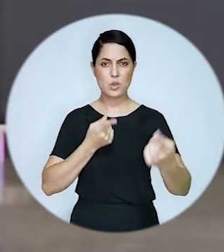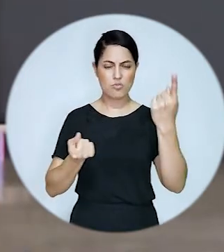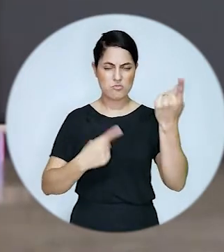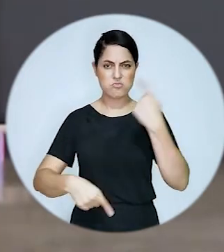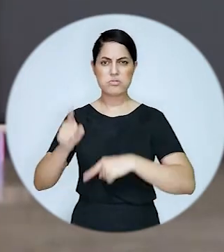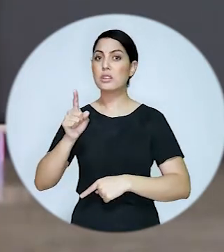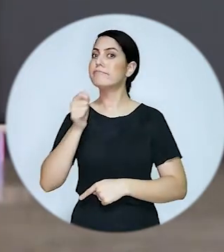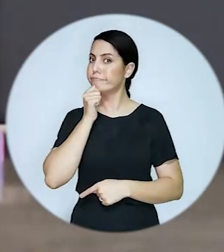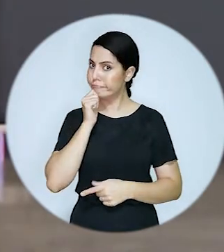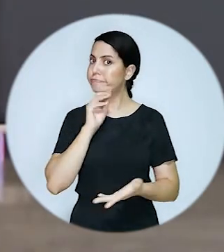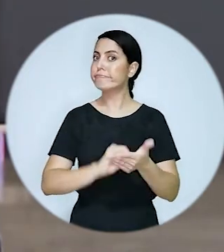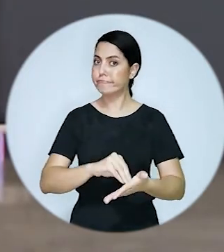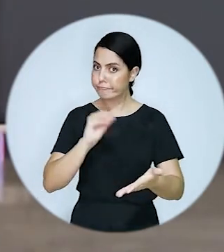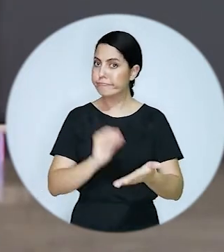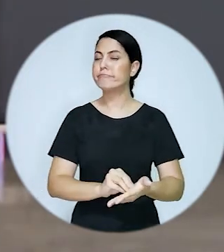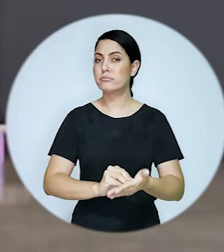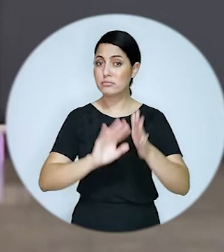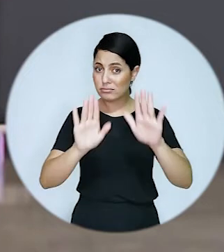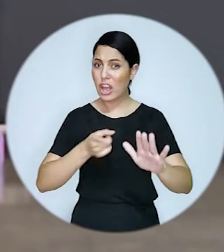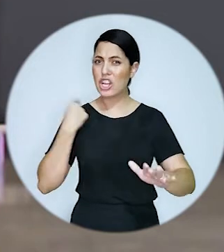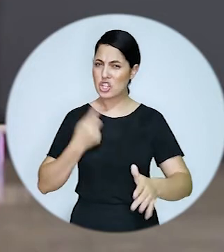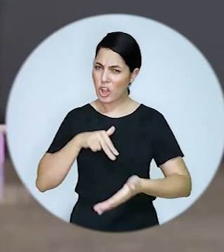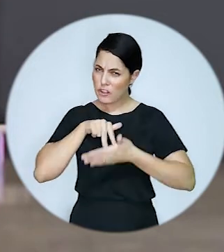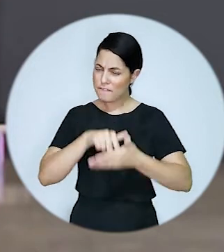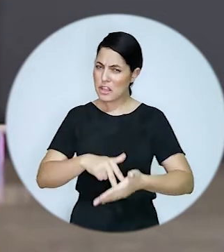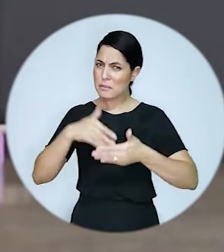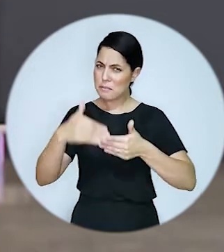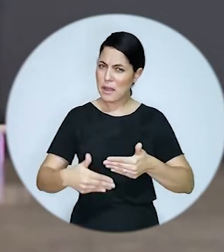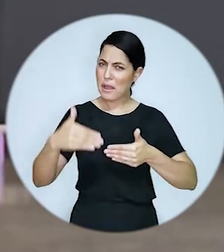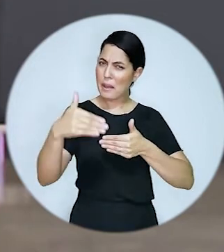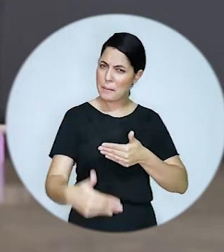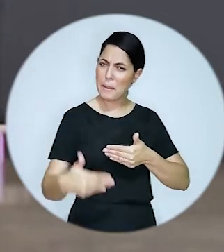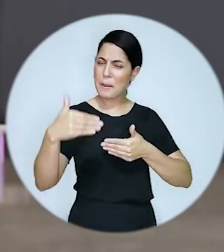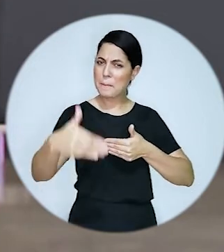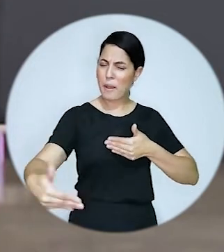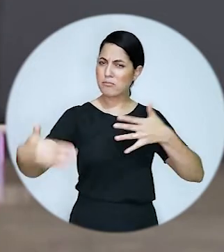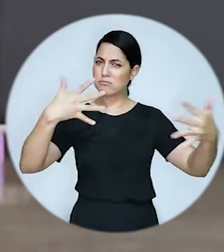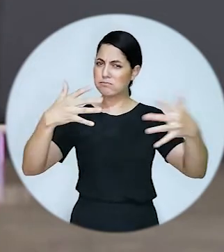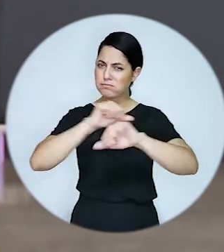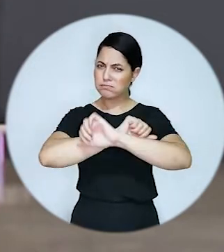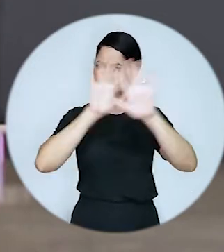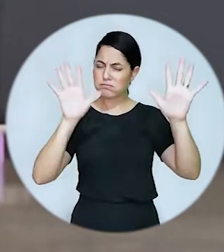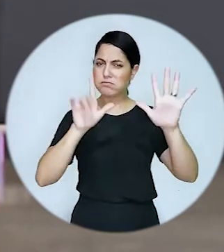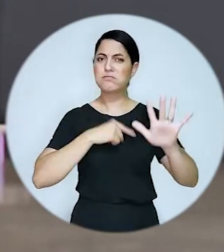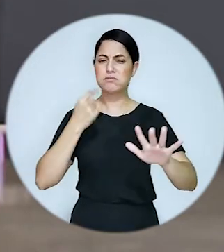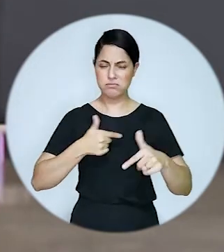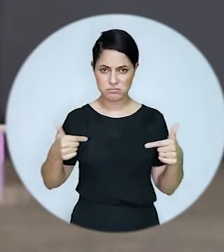racial. Nossos avanços têm sido lentos, reconheço, mas são firmes, autênticos,